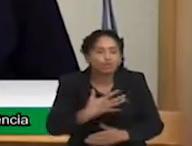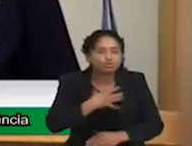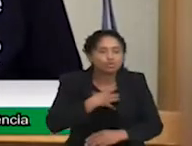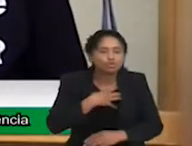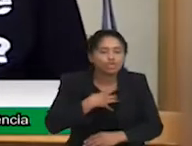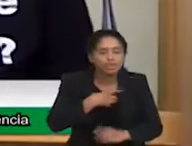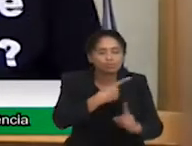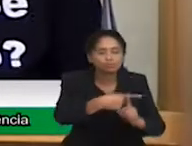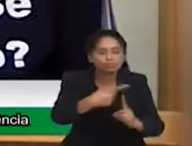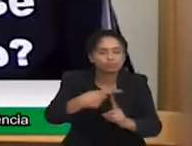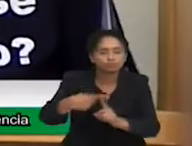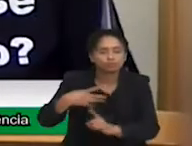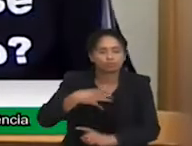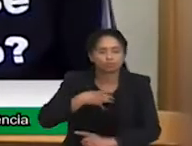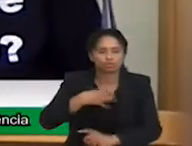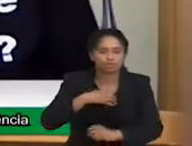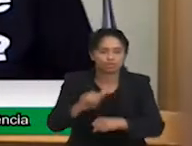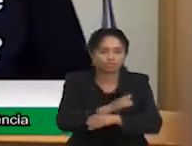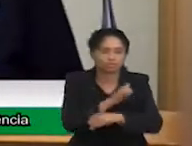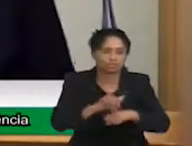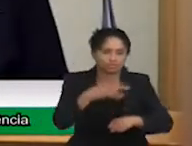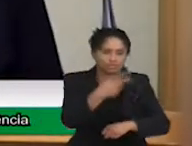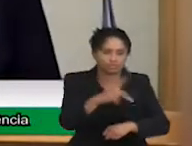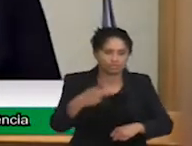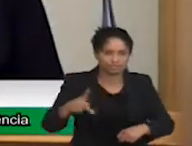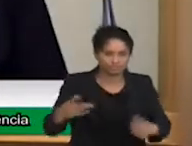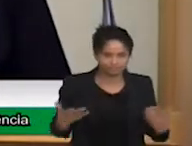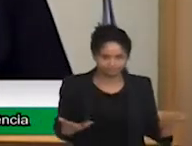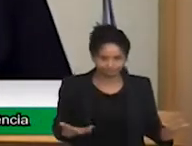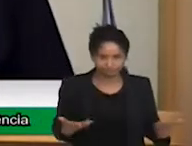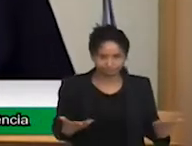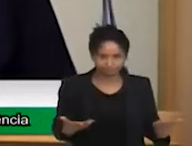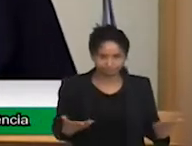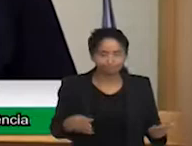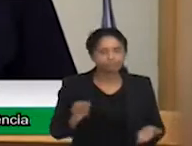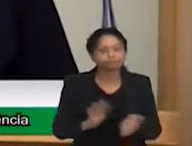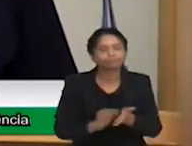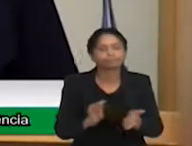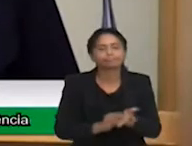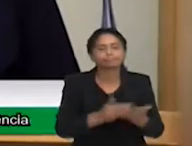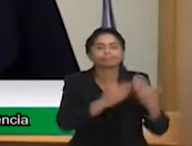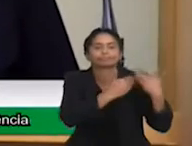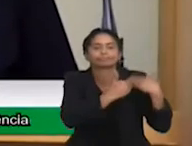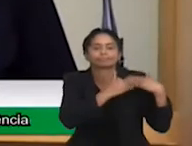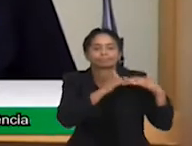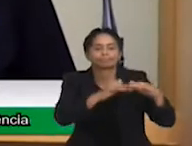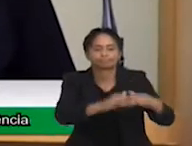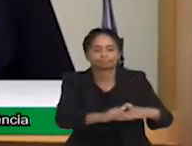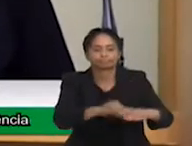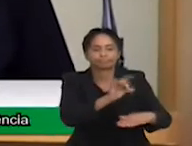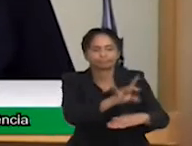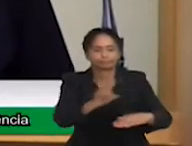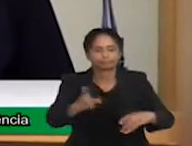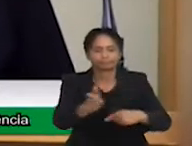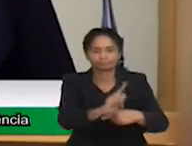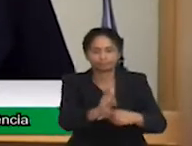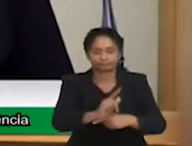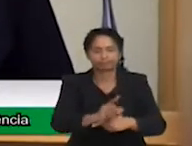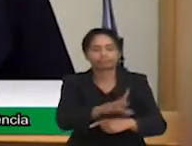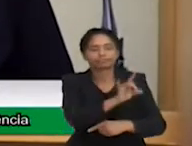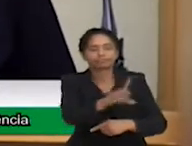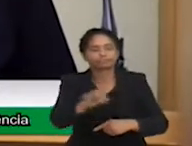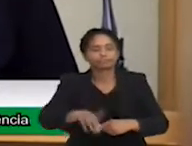estão iniciando o processo de boa vontade do trio gestor que, mesmo assim, não tem como dar certo porque não tem recurso,